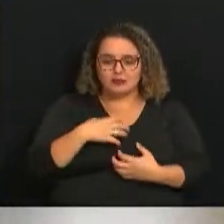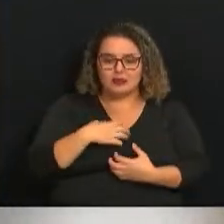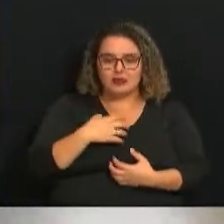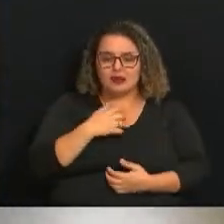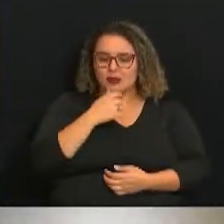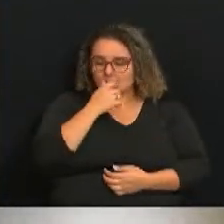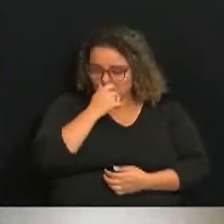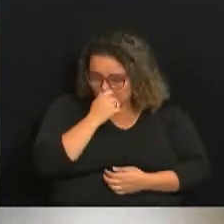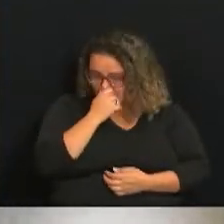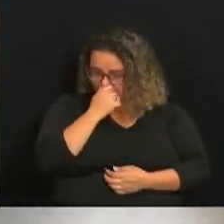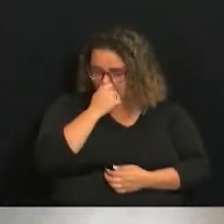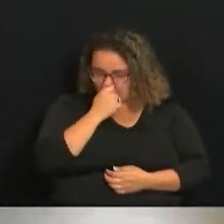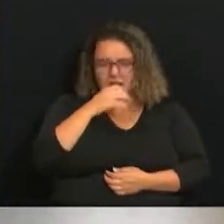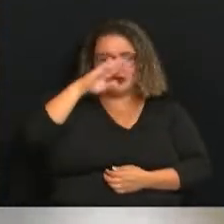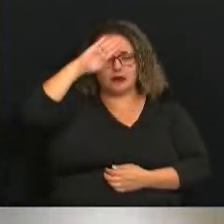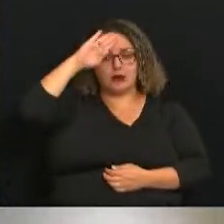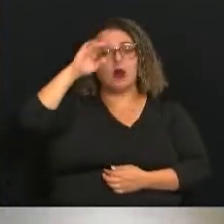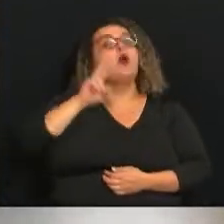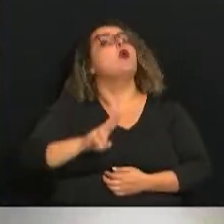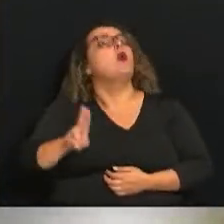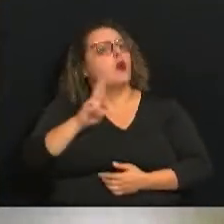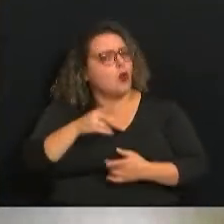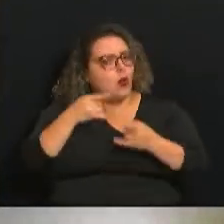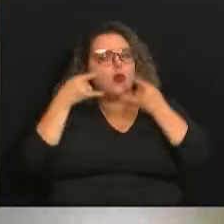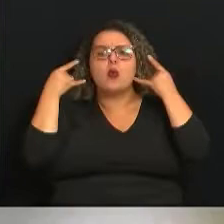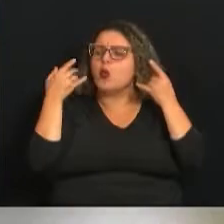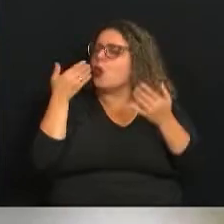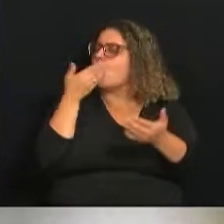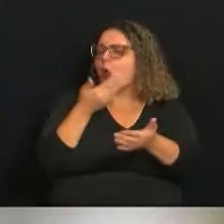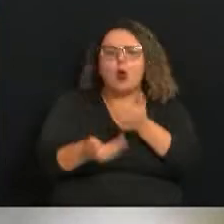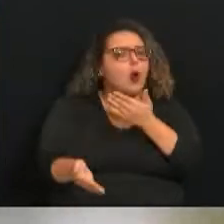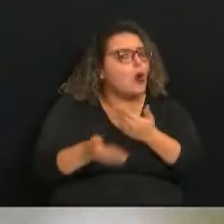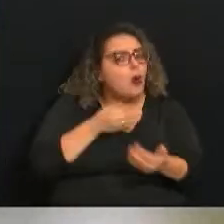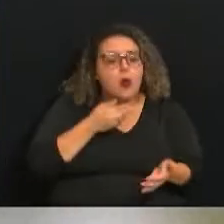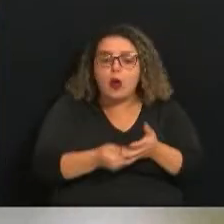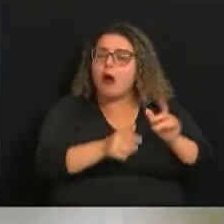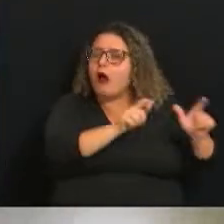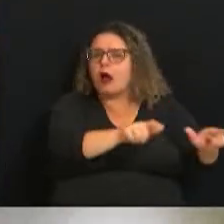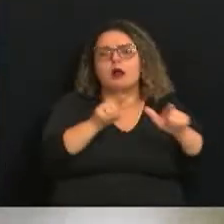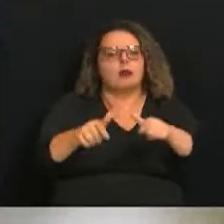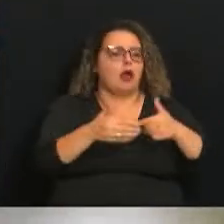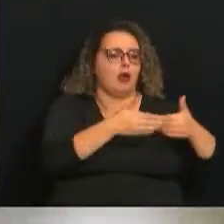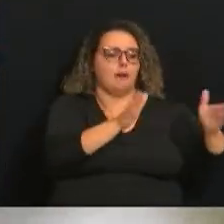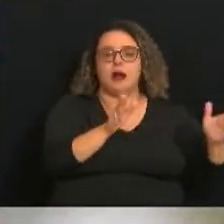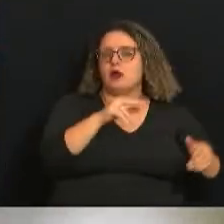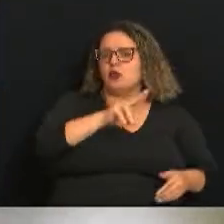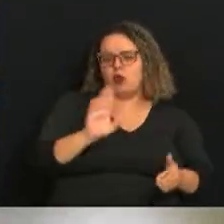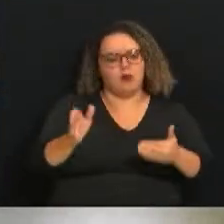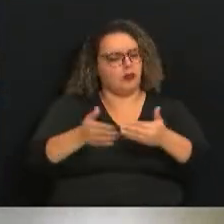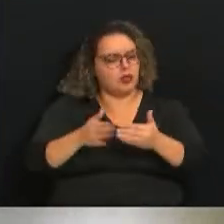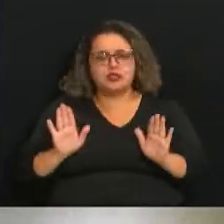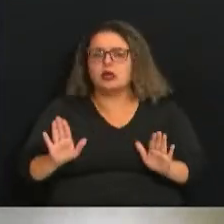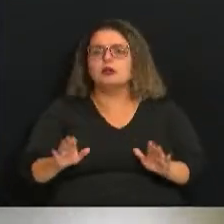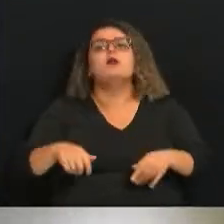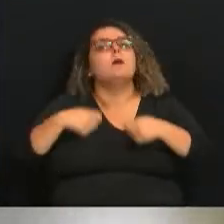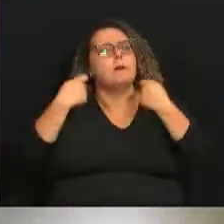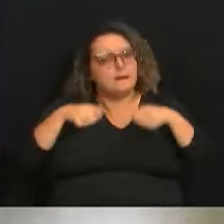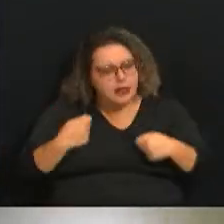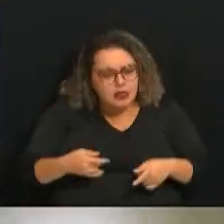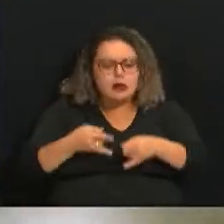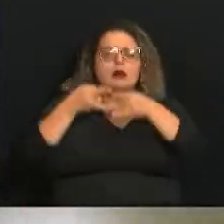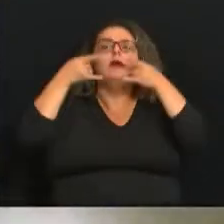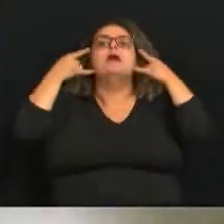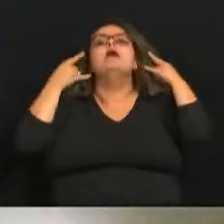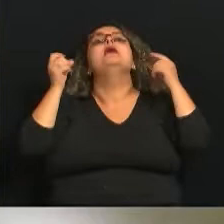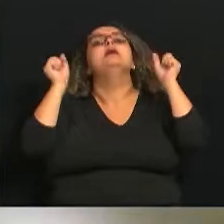elas devem continuar utilizando a máscara em qualquer situação, em qualquer local. Todo indivíduo que tiver sintoma gripal deve